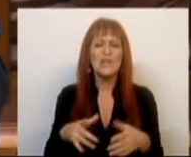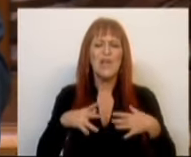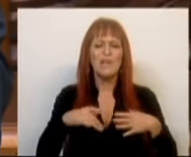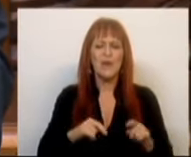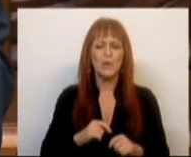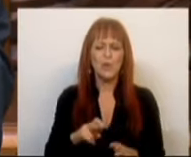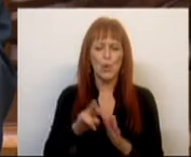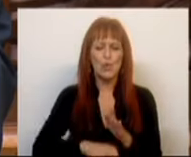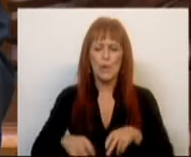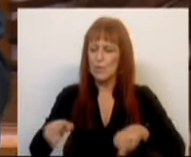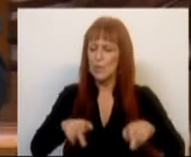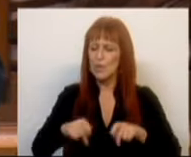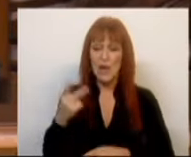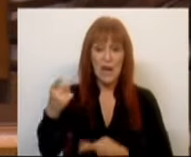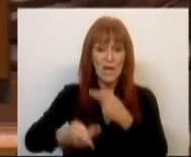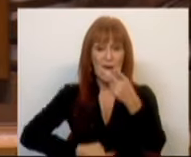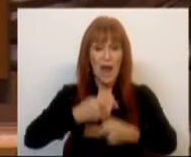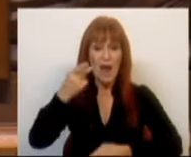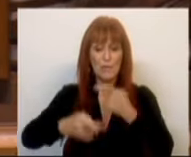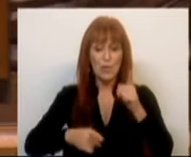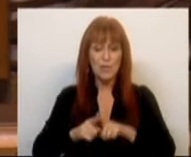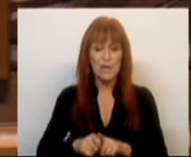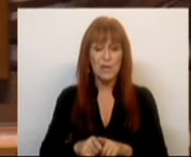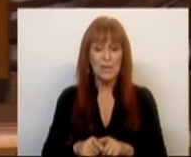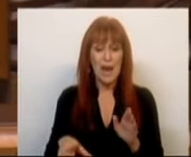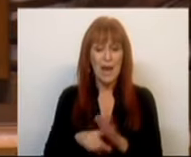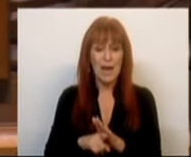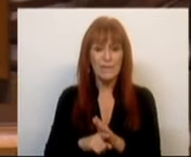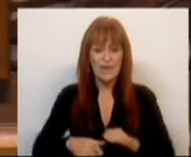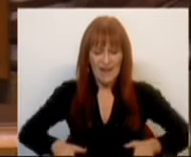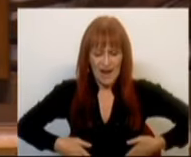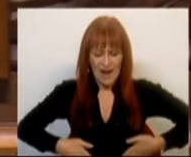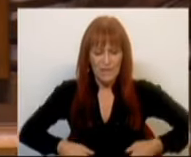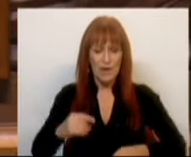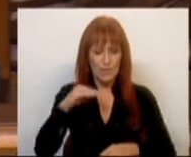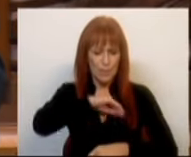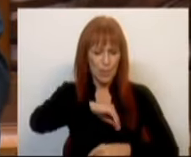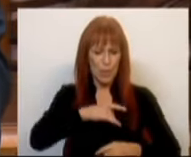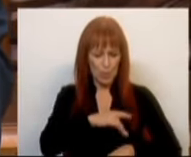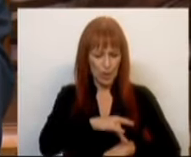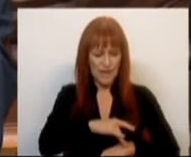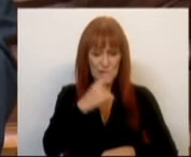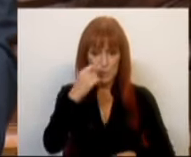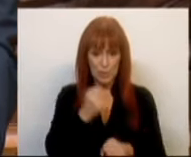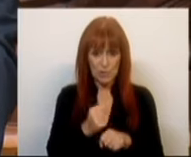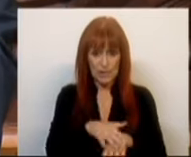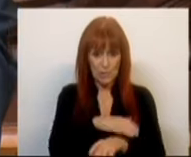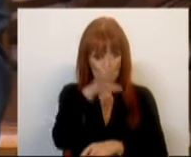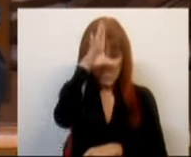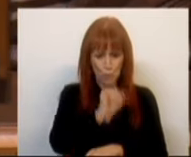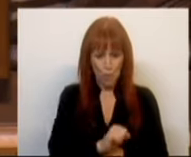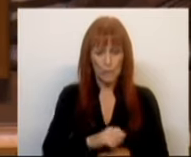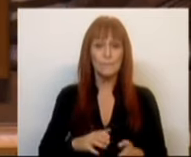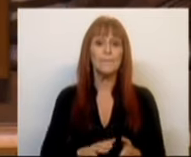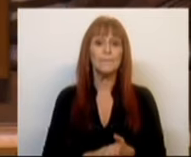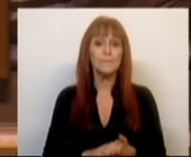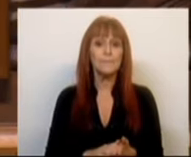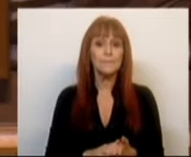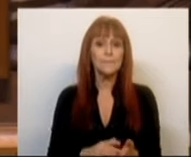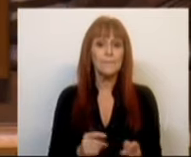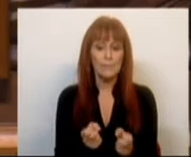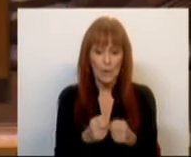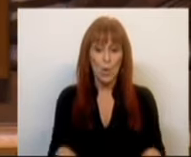no regime de mobilidade e avaliação, na lei da greve e subsídio de doença dos funcionários públicos. Por isso,